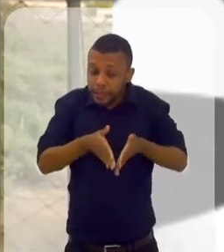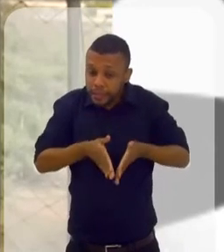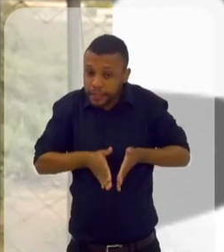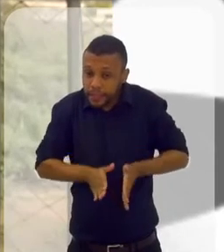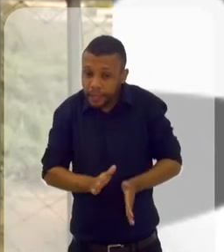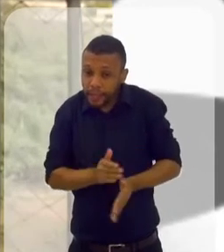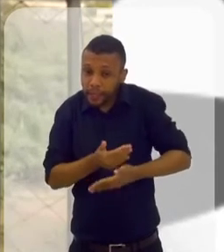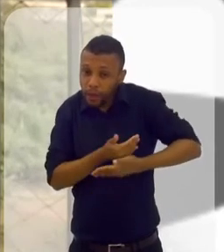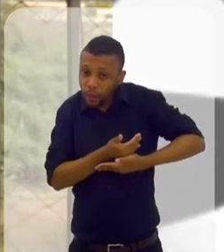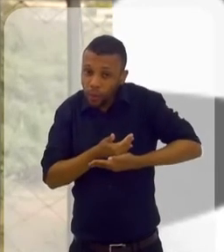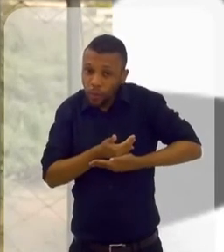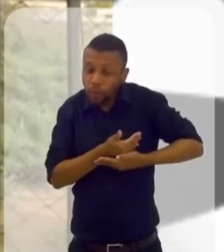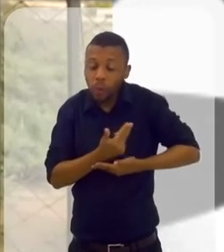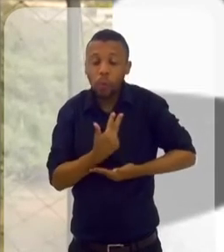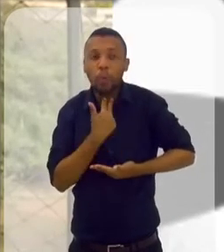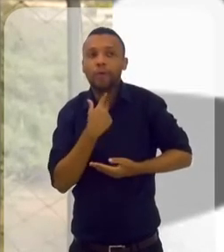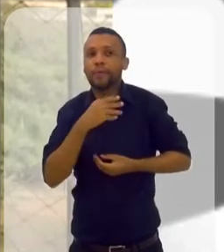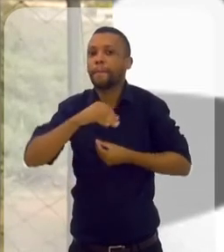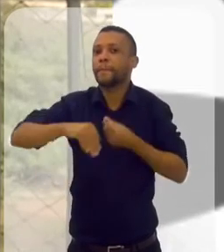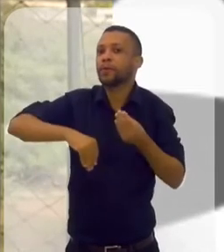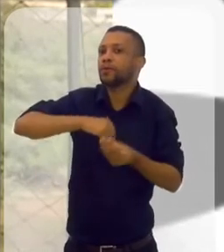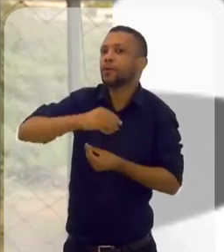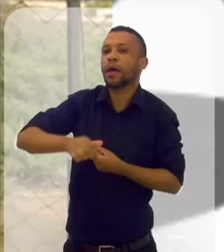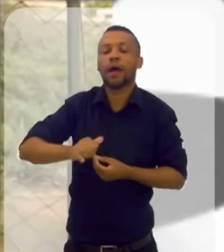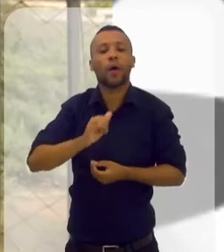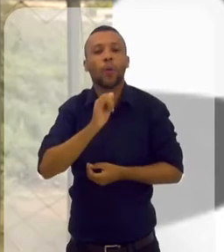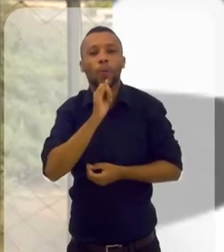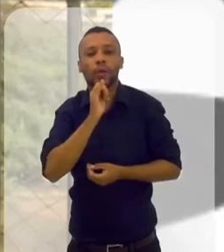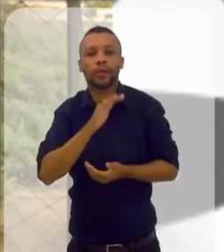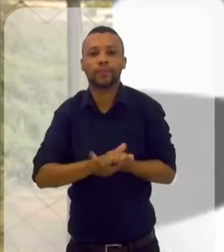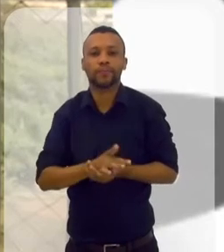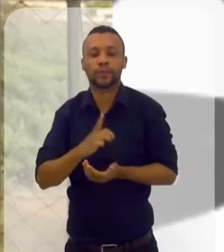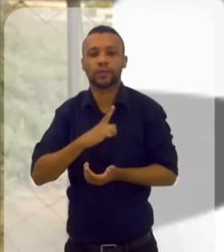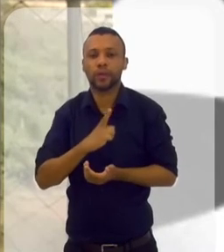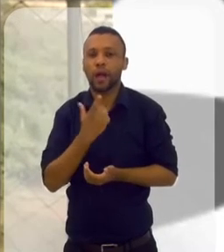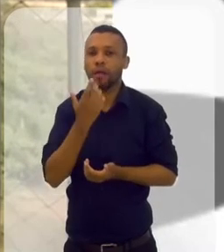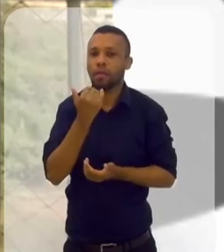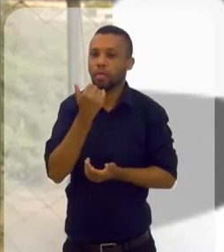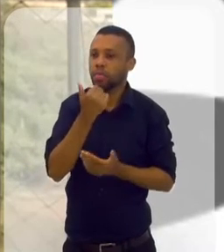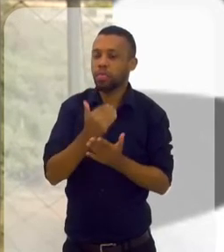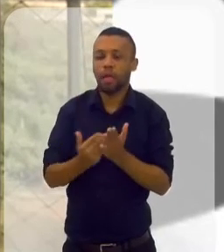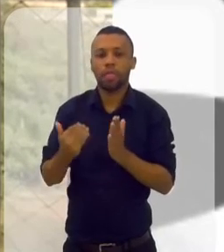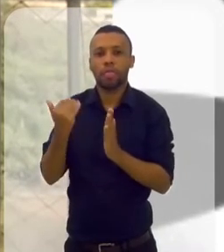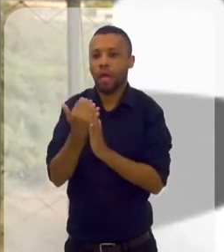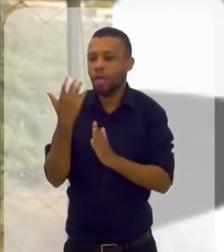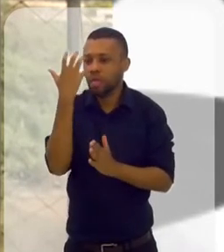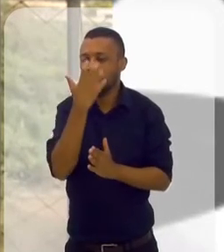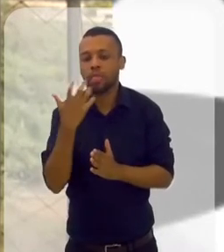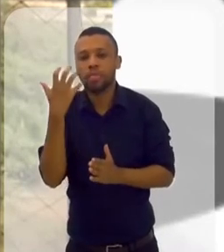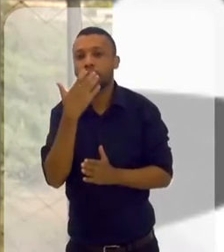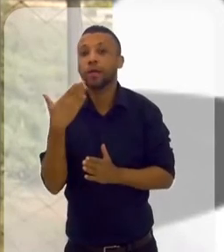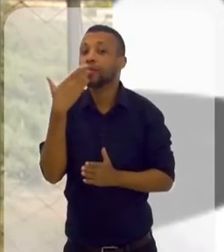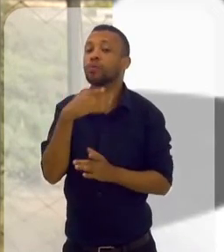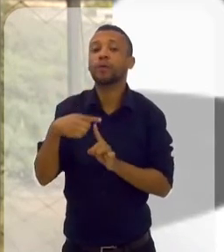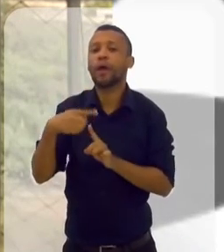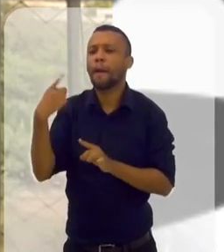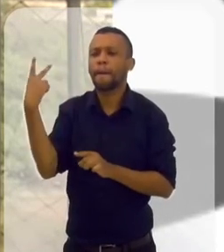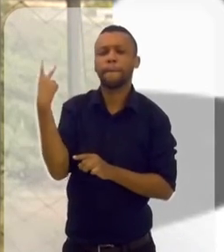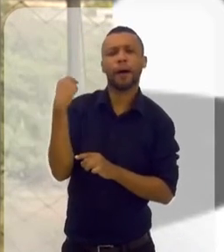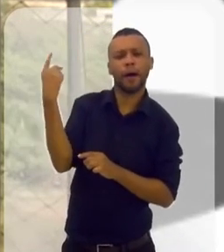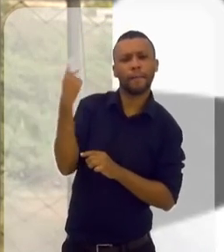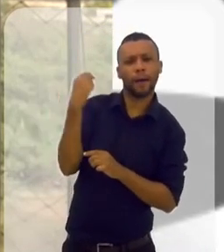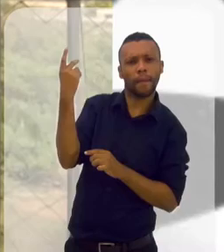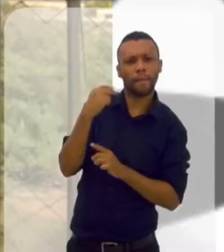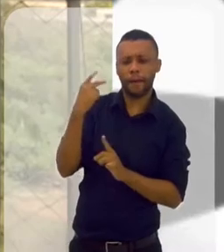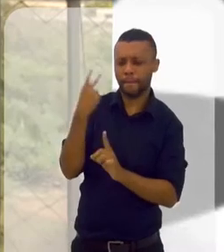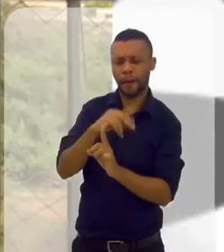misturar as minhas crenças. A minha, por exemplo, eu tinha compulsão por doce, porque eu apanhei muito na infância.